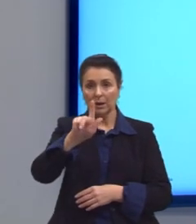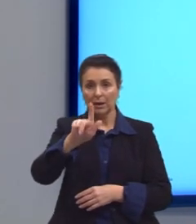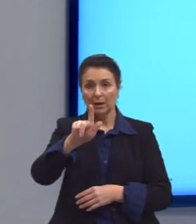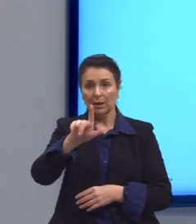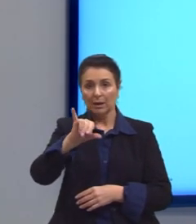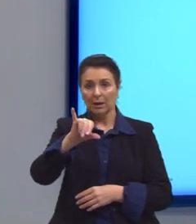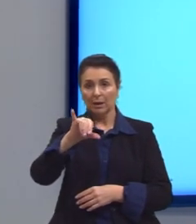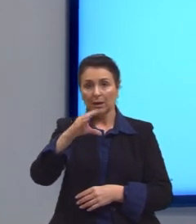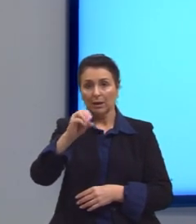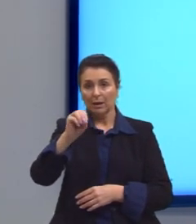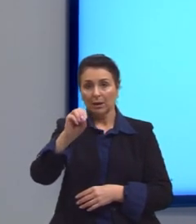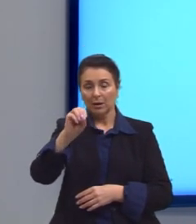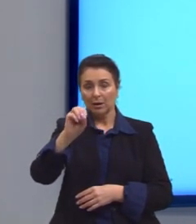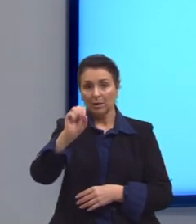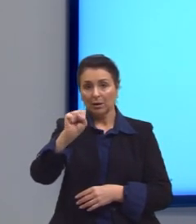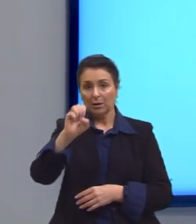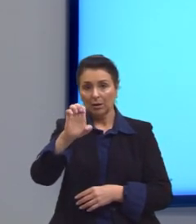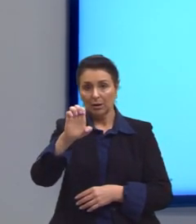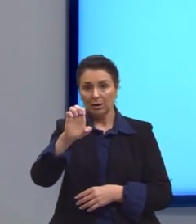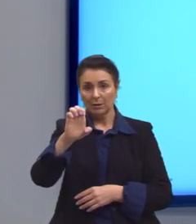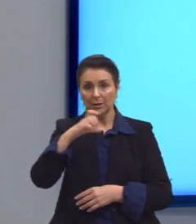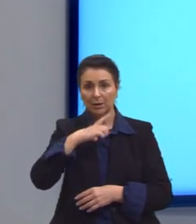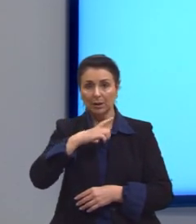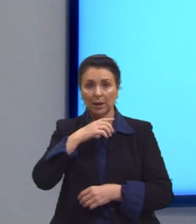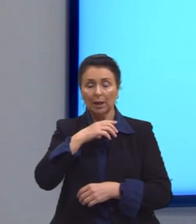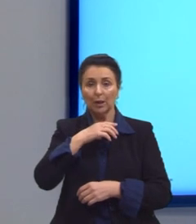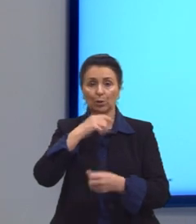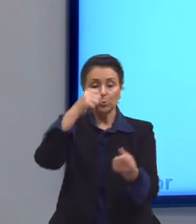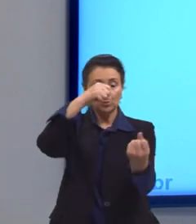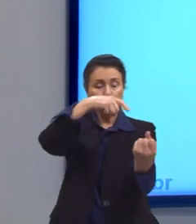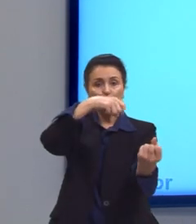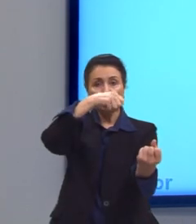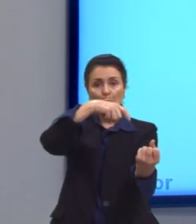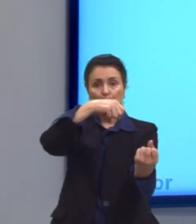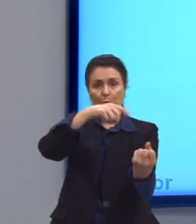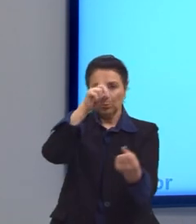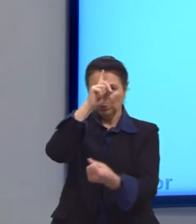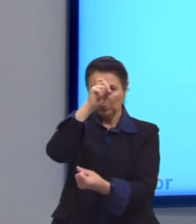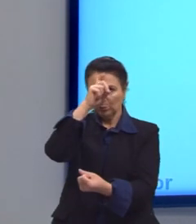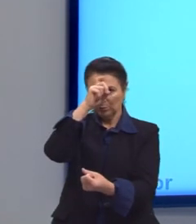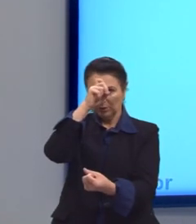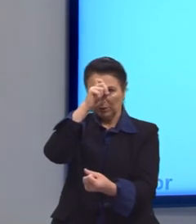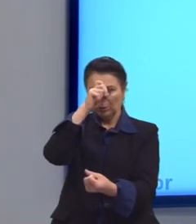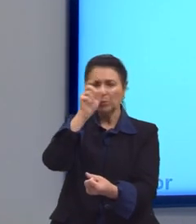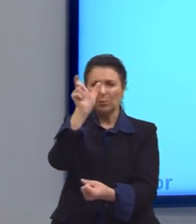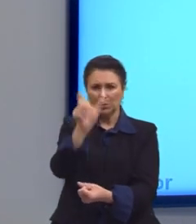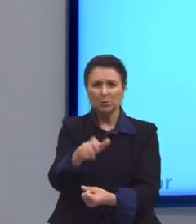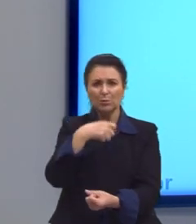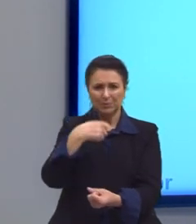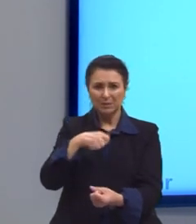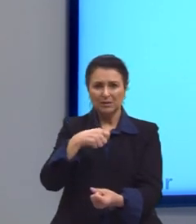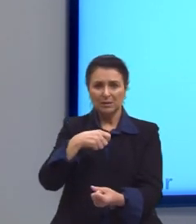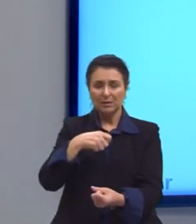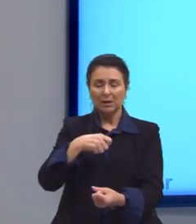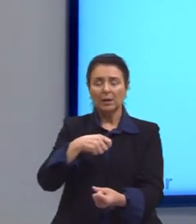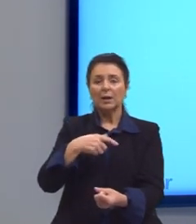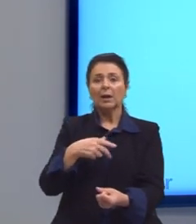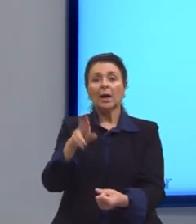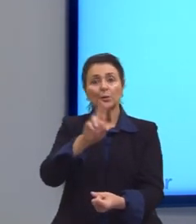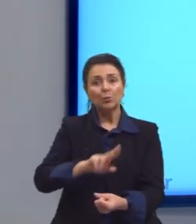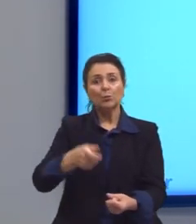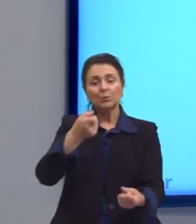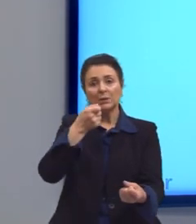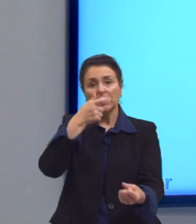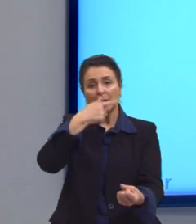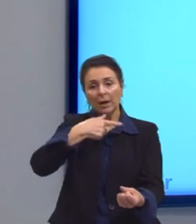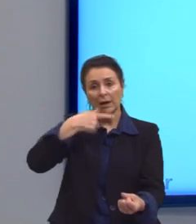adicionada no soro fisiológico. Muitas vezes, quando a pessoa precisa tomar esse soro, precisa ser adicionada a glicose por algum quadro de